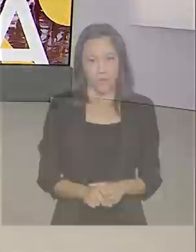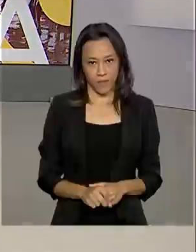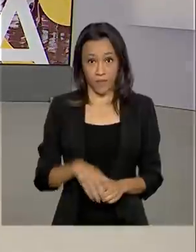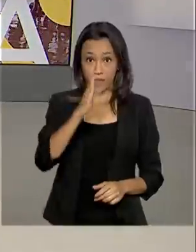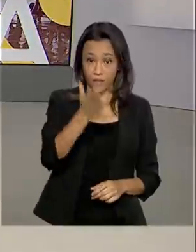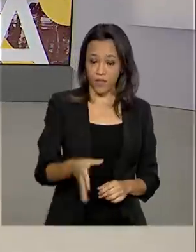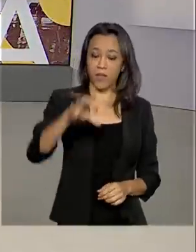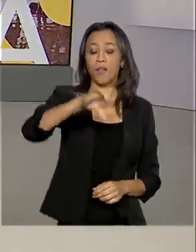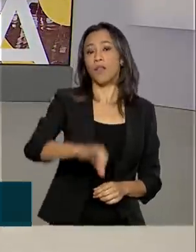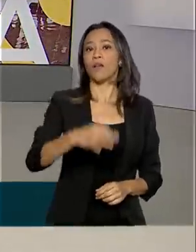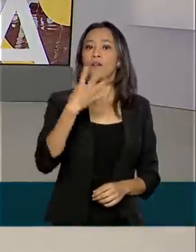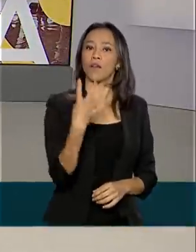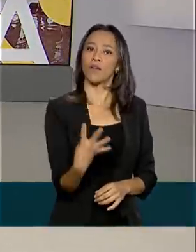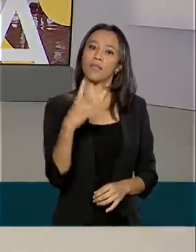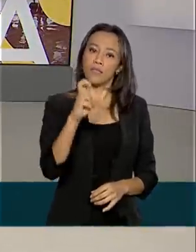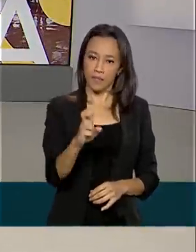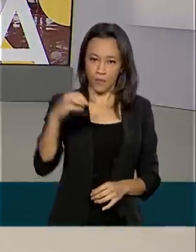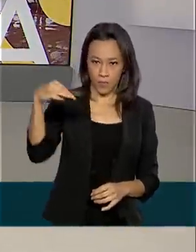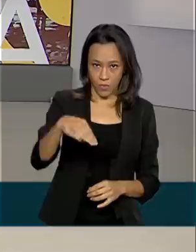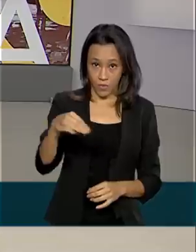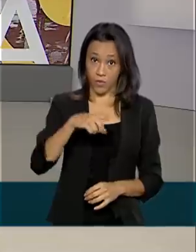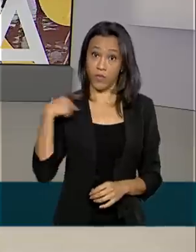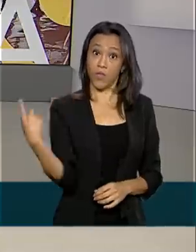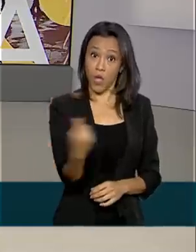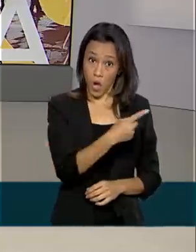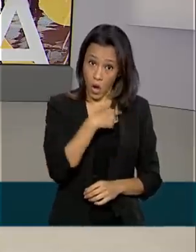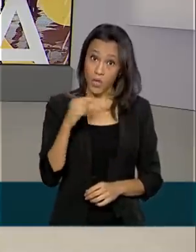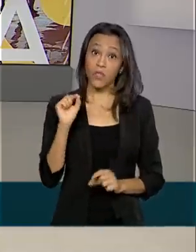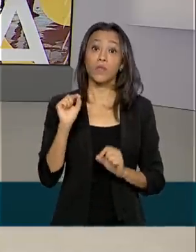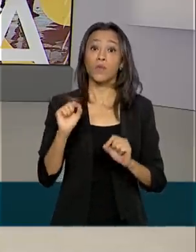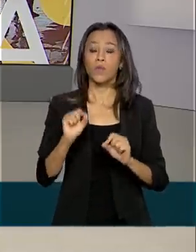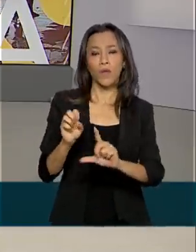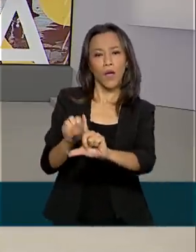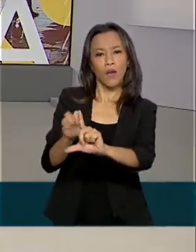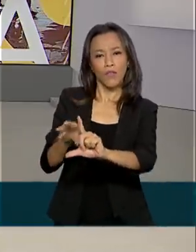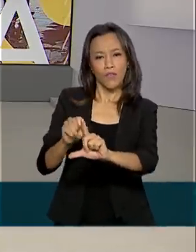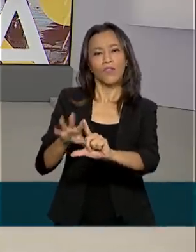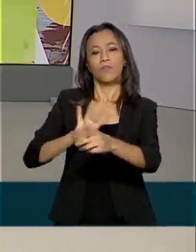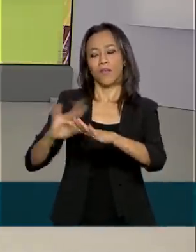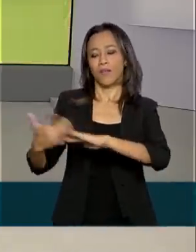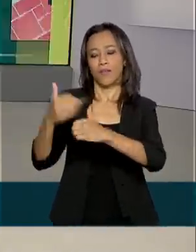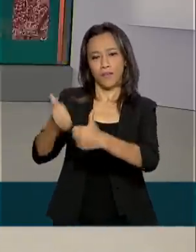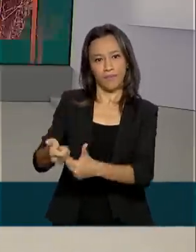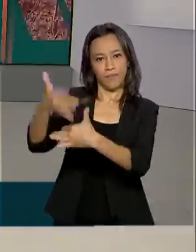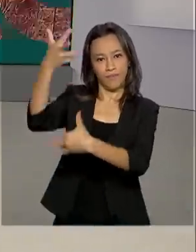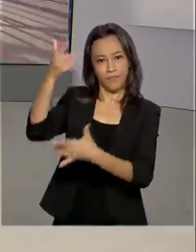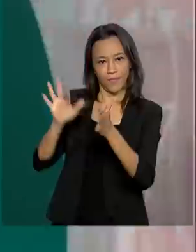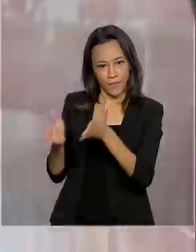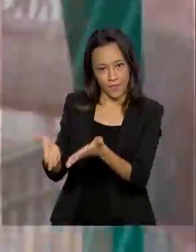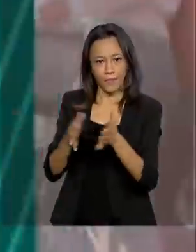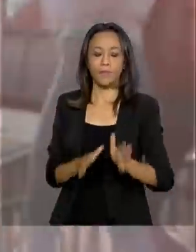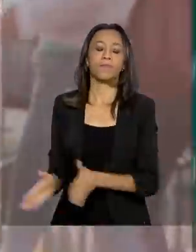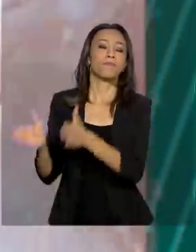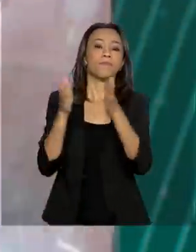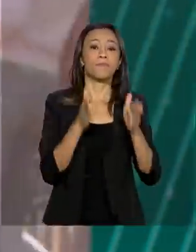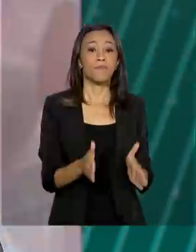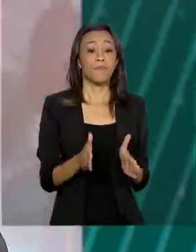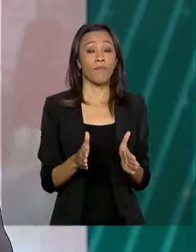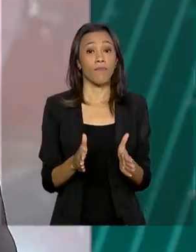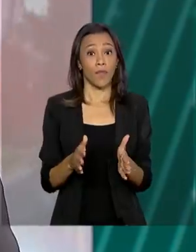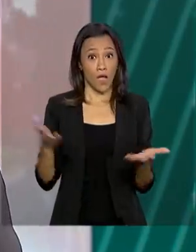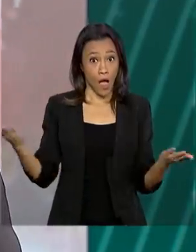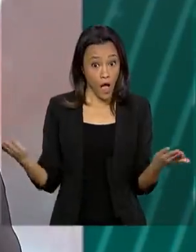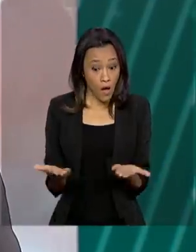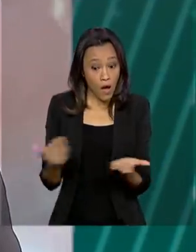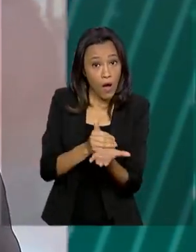São 9 horas e 45 minutos. Nós estamos ao vivo também pelas redes sociais. A partir de